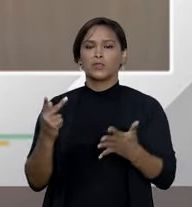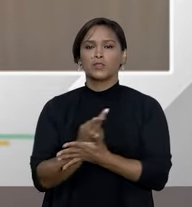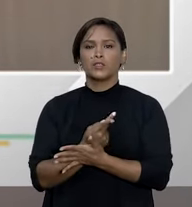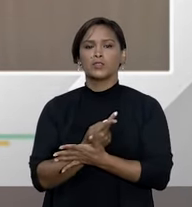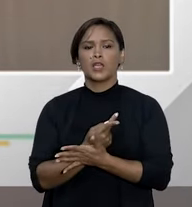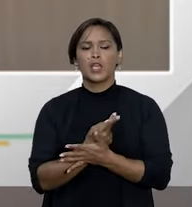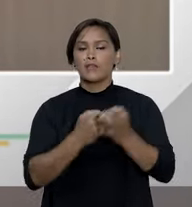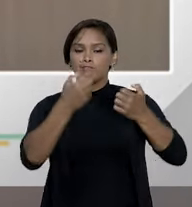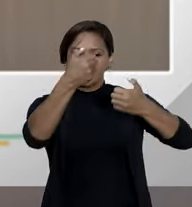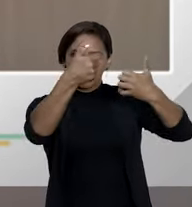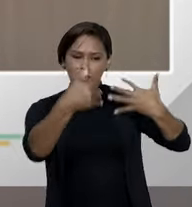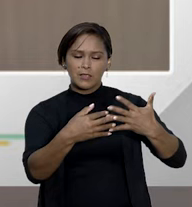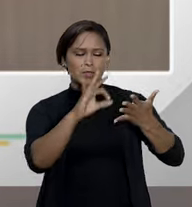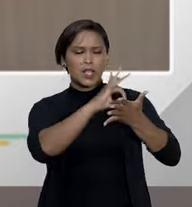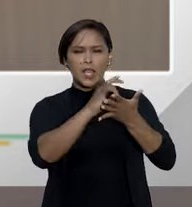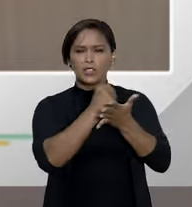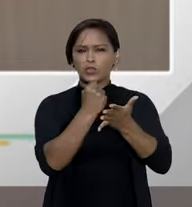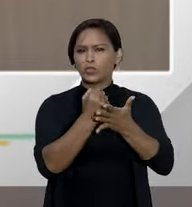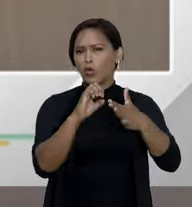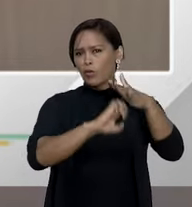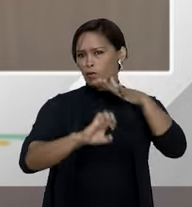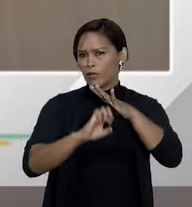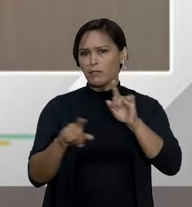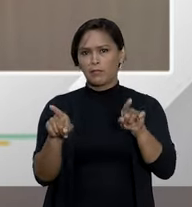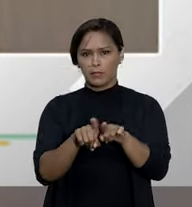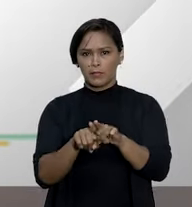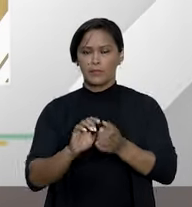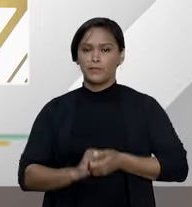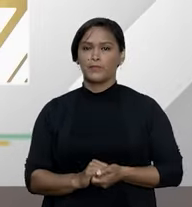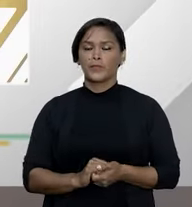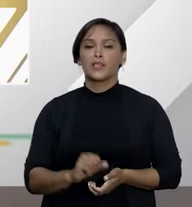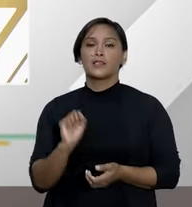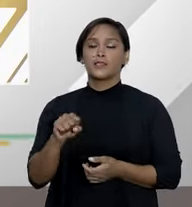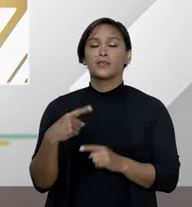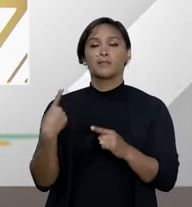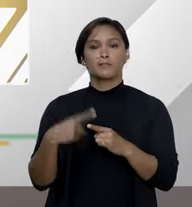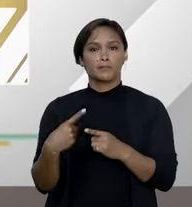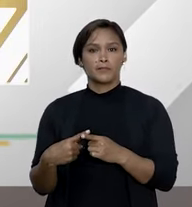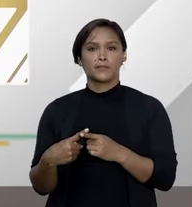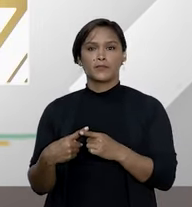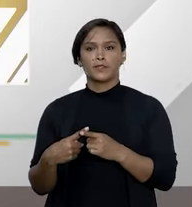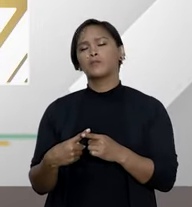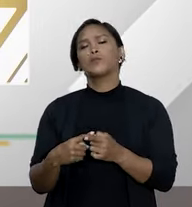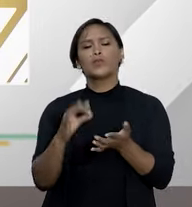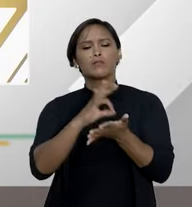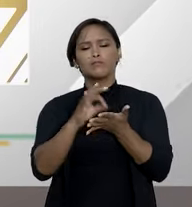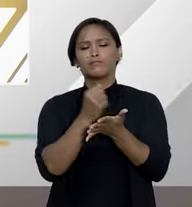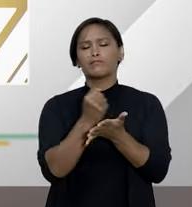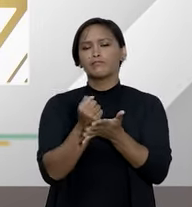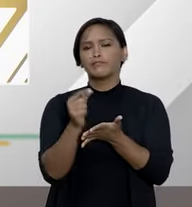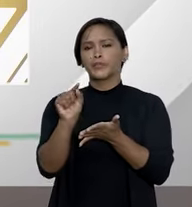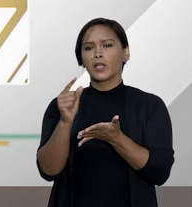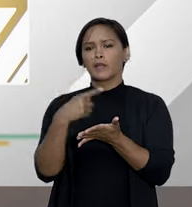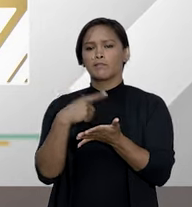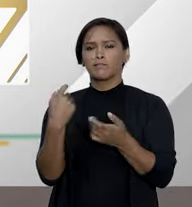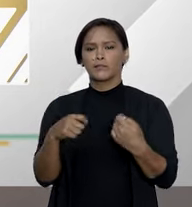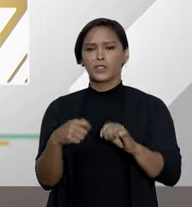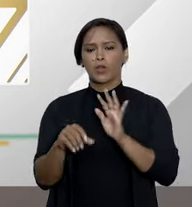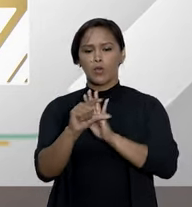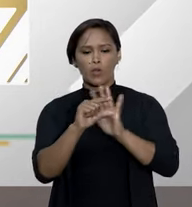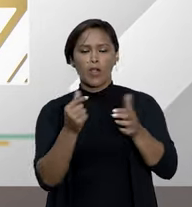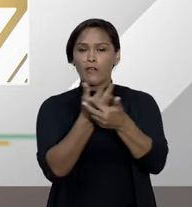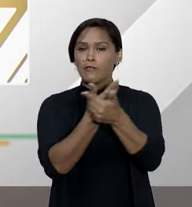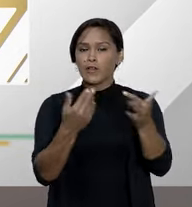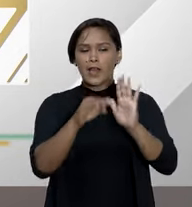seja justificado pelo plano de saúde. Exatamente, porque isso se consagra, o código traz